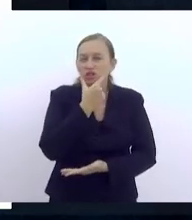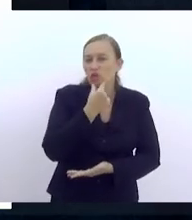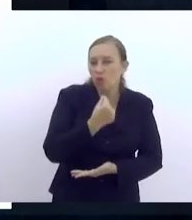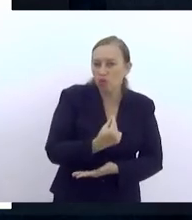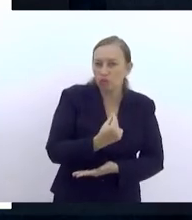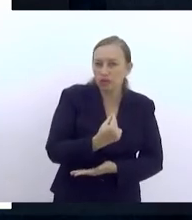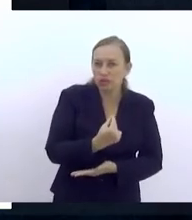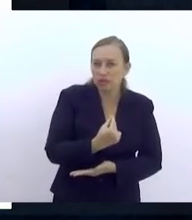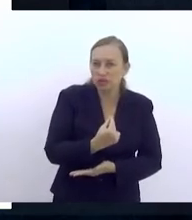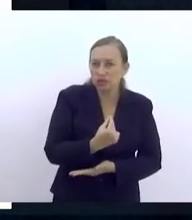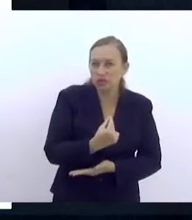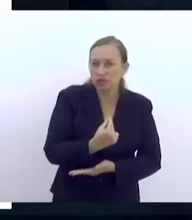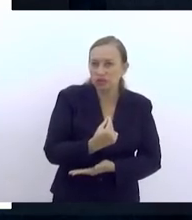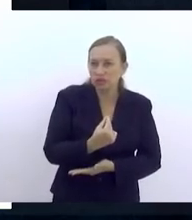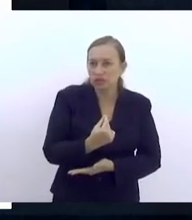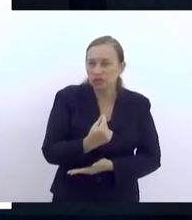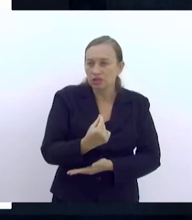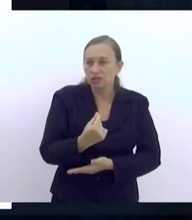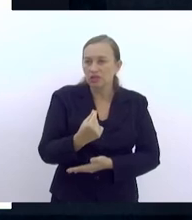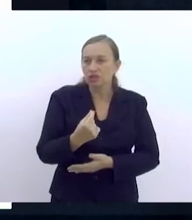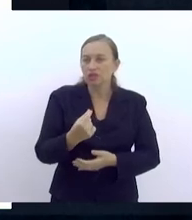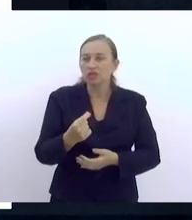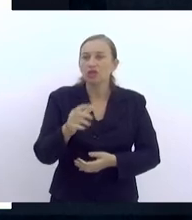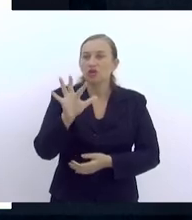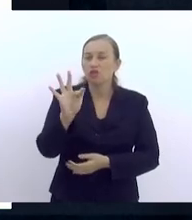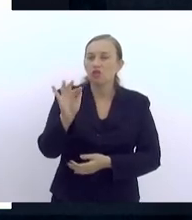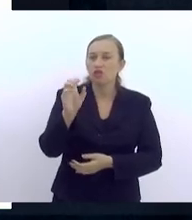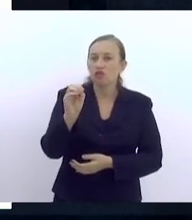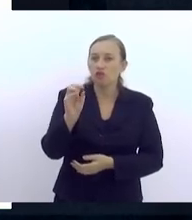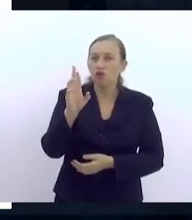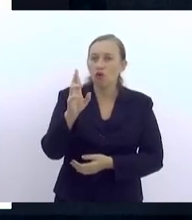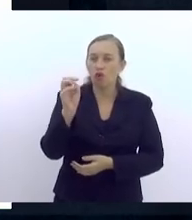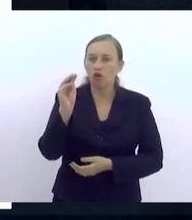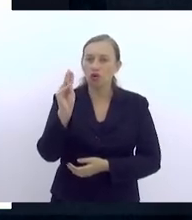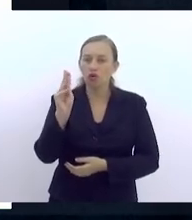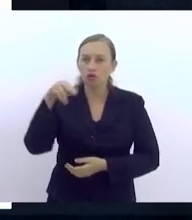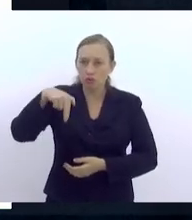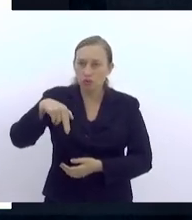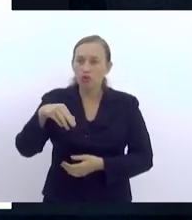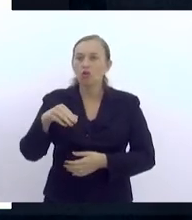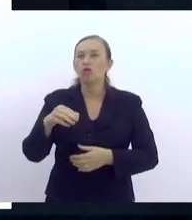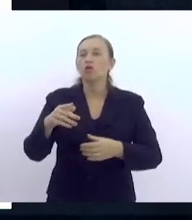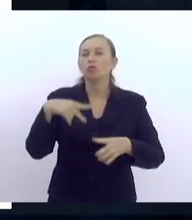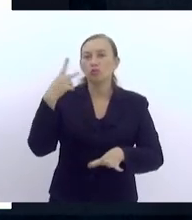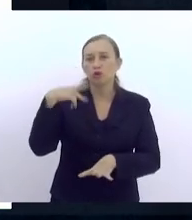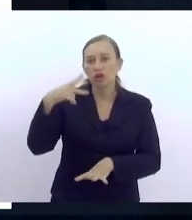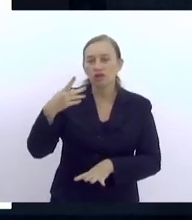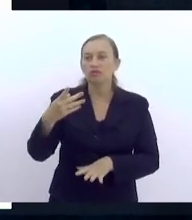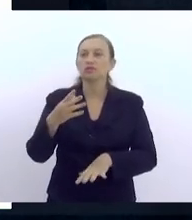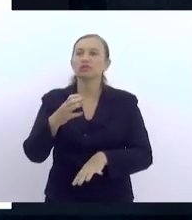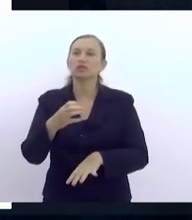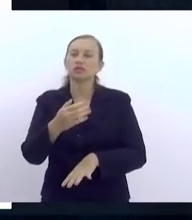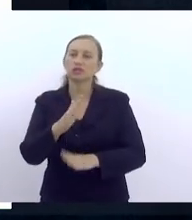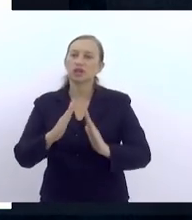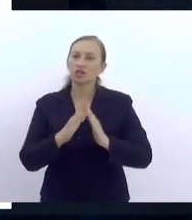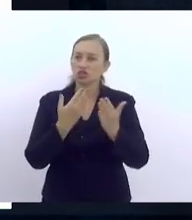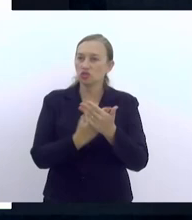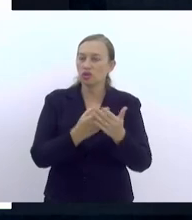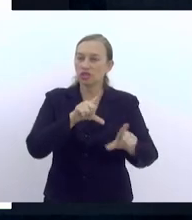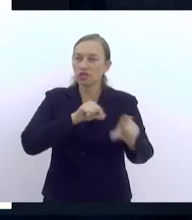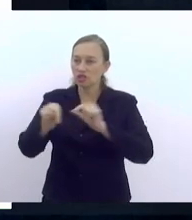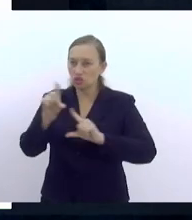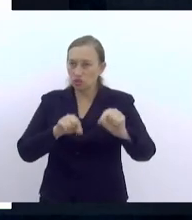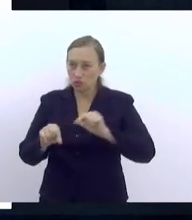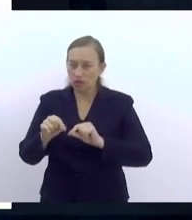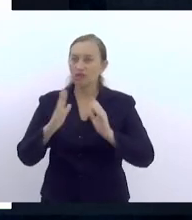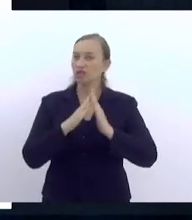nesse fórum político da escola e nas decisões do cotidiano da escola. Próximo, por favor.